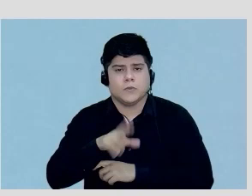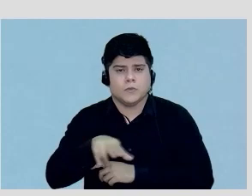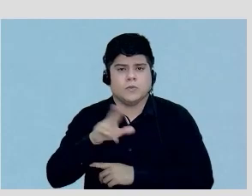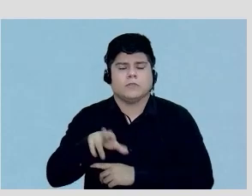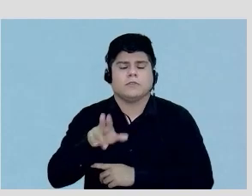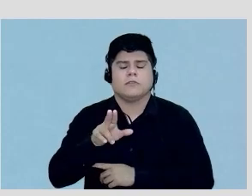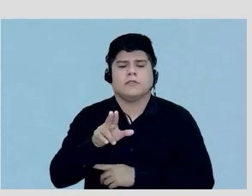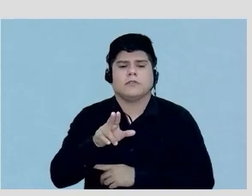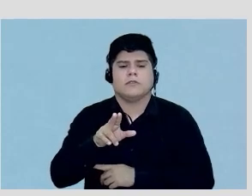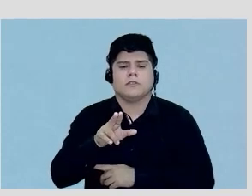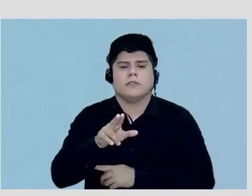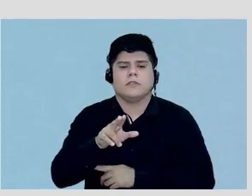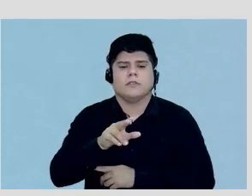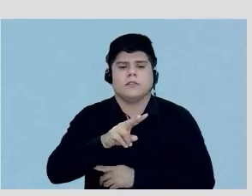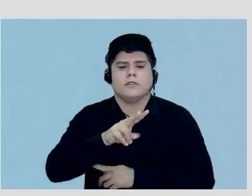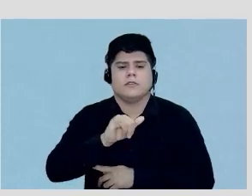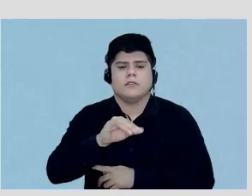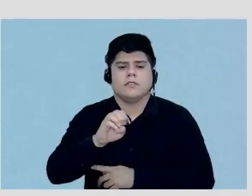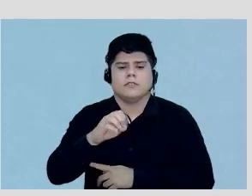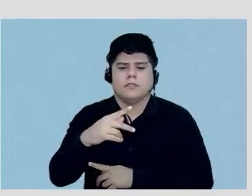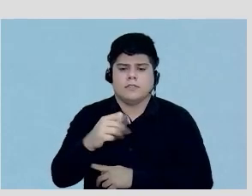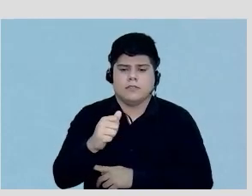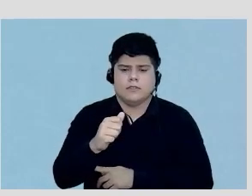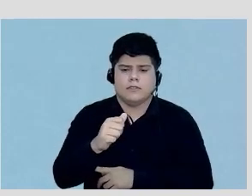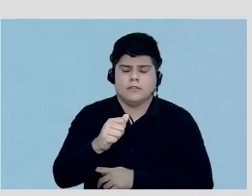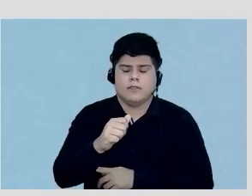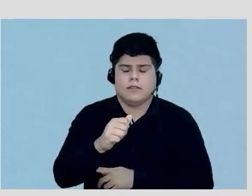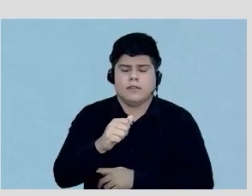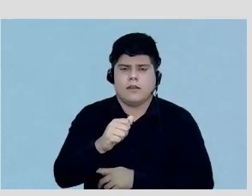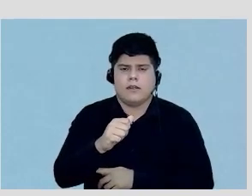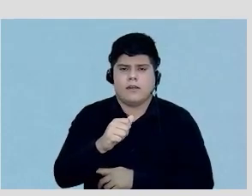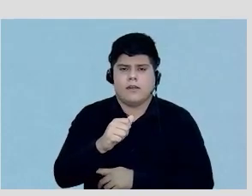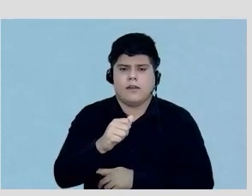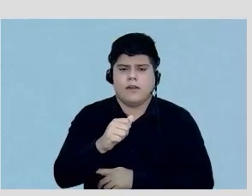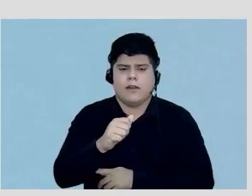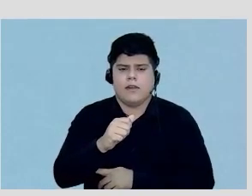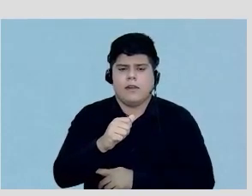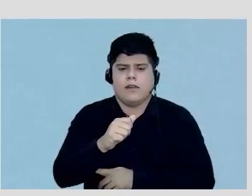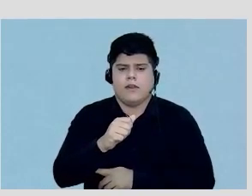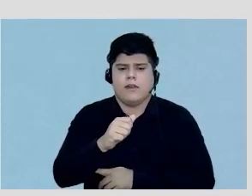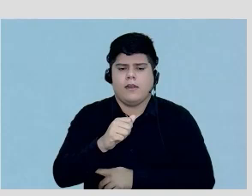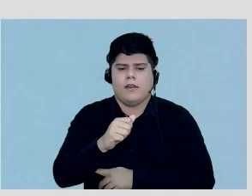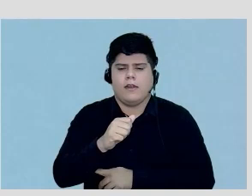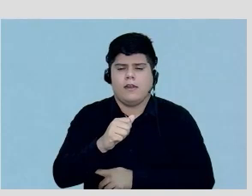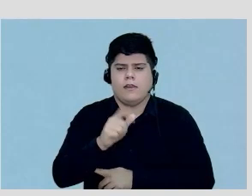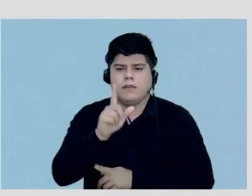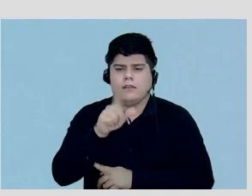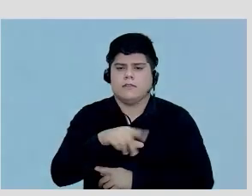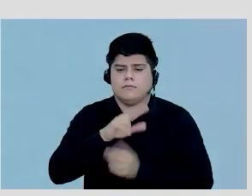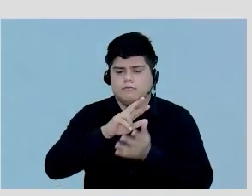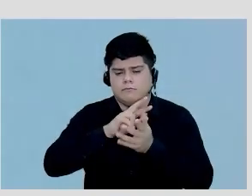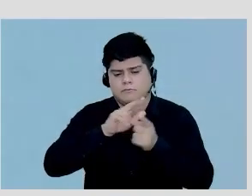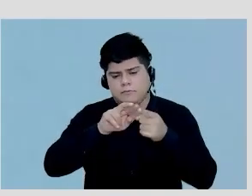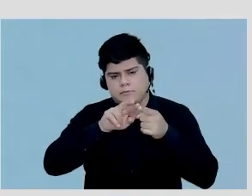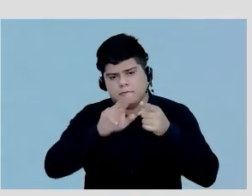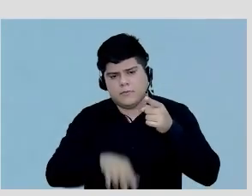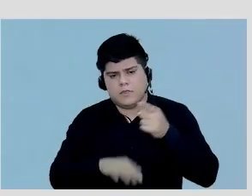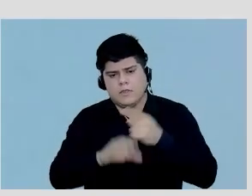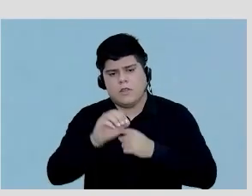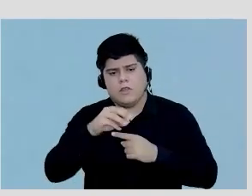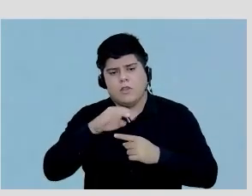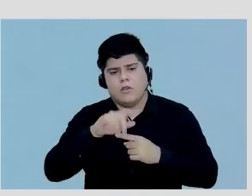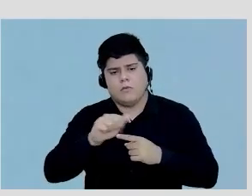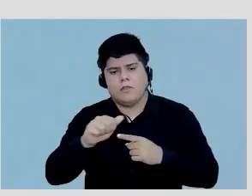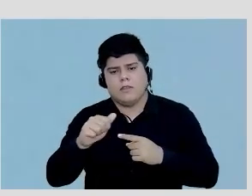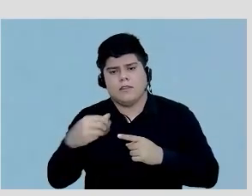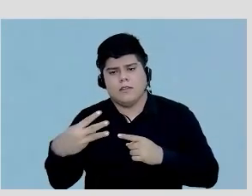do vicepa que ou seja a utilização dos derivados ômega 3 e ômega